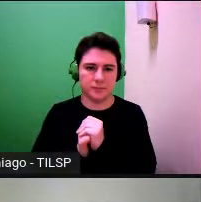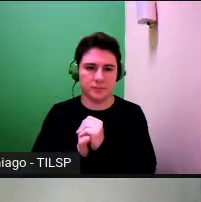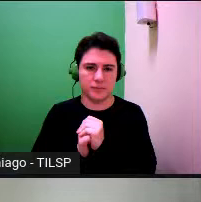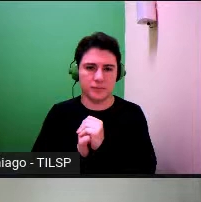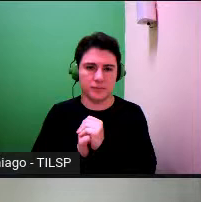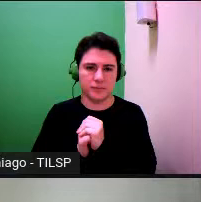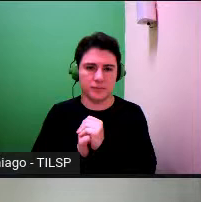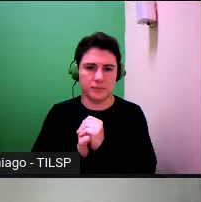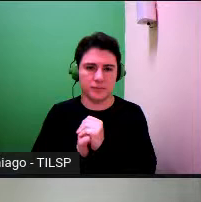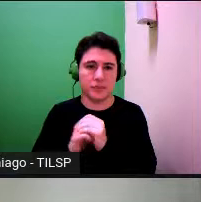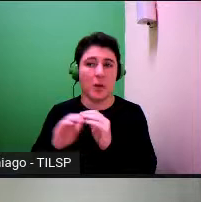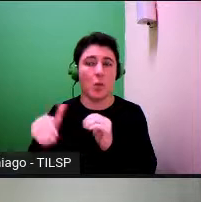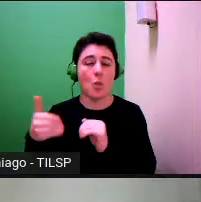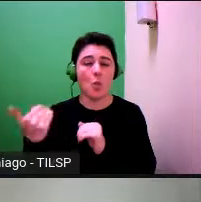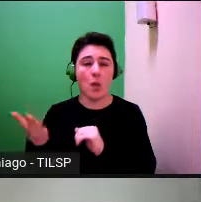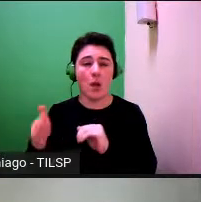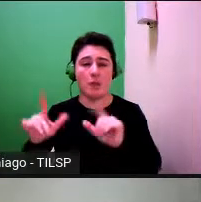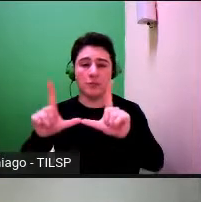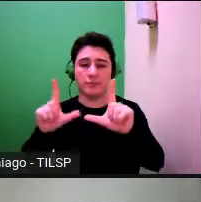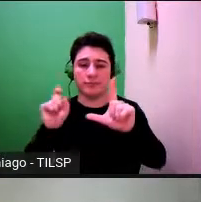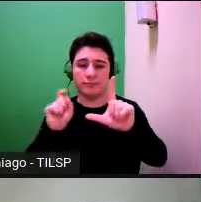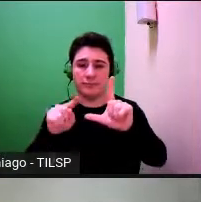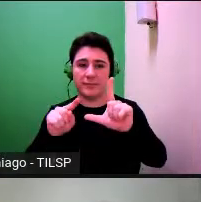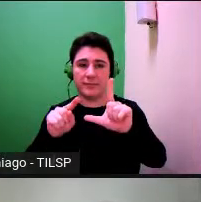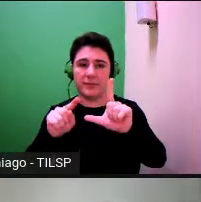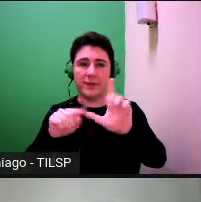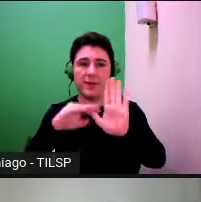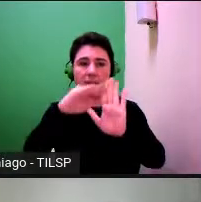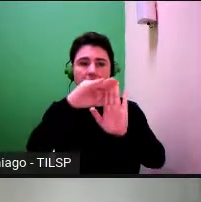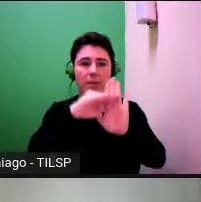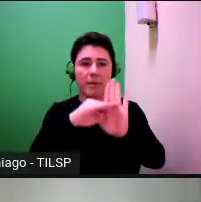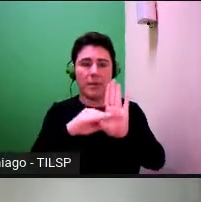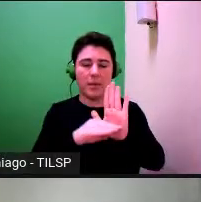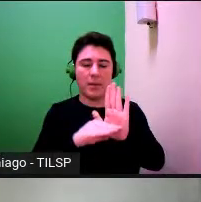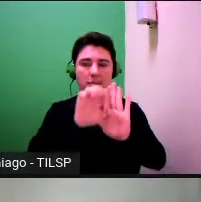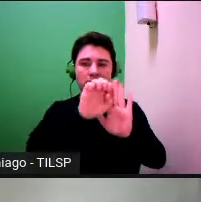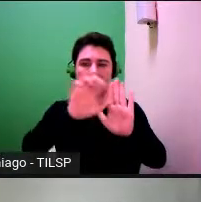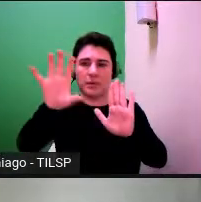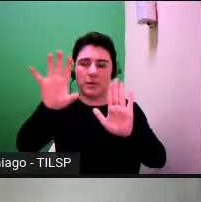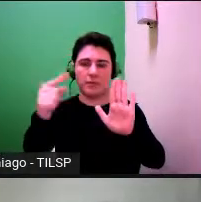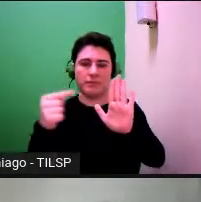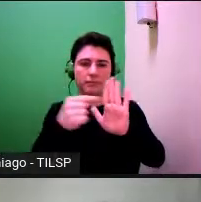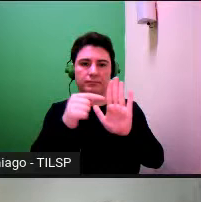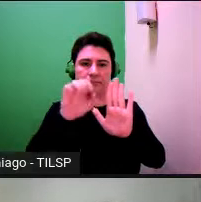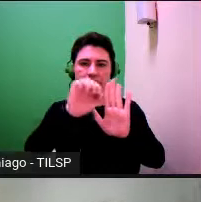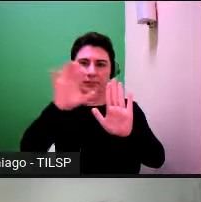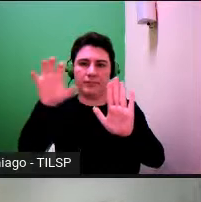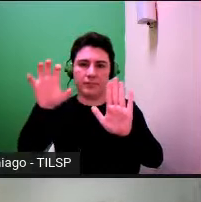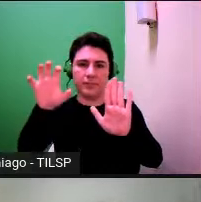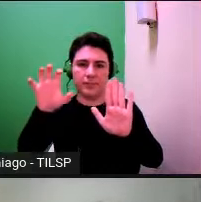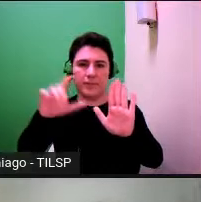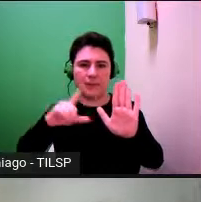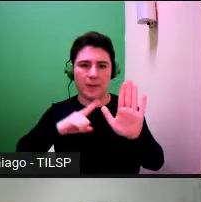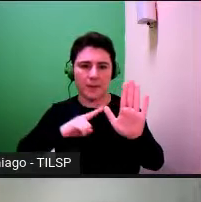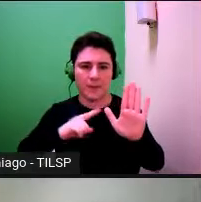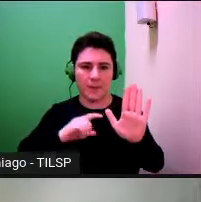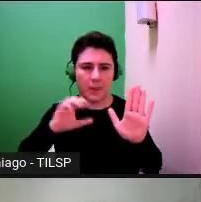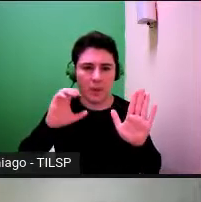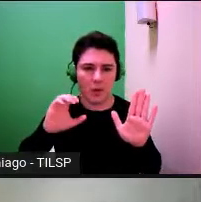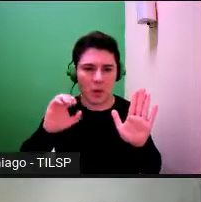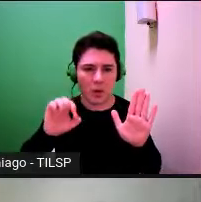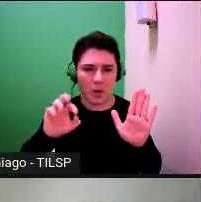quando se clica à direita no menu aparece para cada caso por exemplo eu escolhi aqui um exemplo que é a corvina a espécie